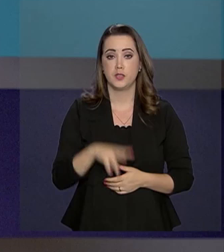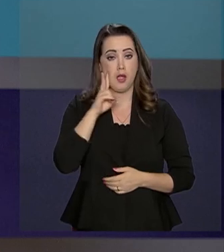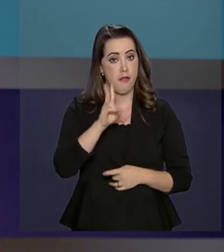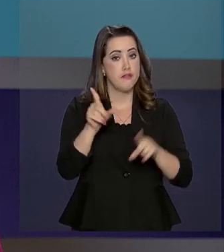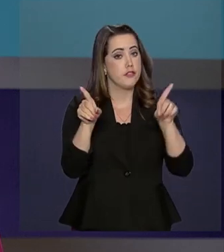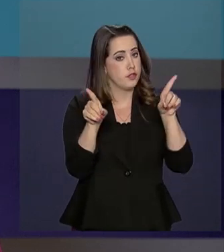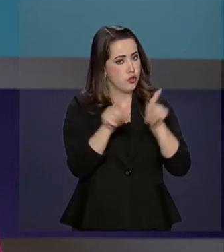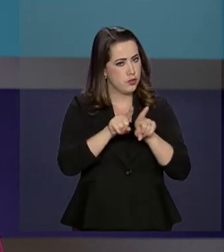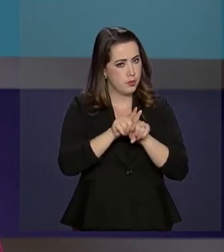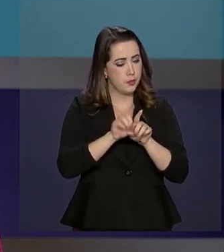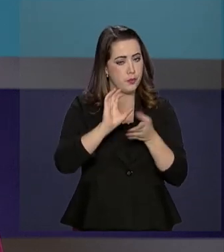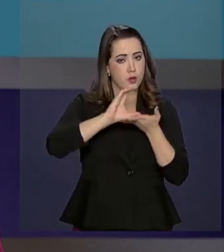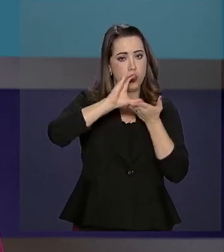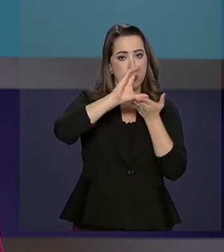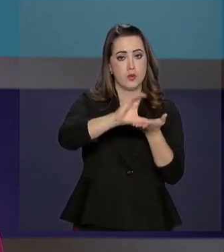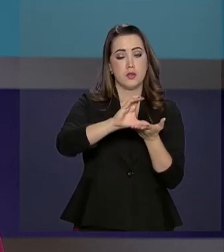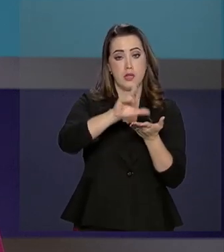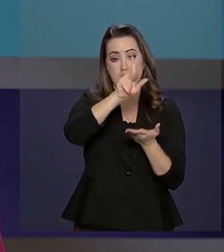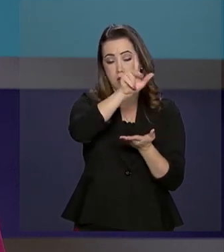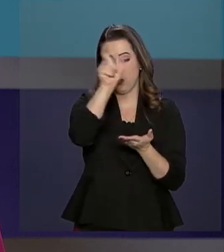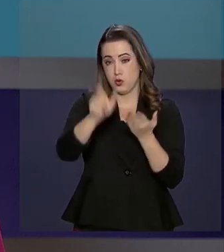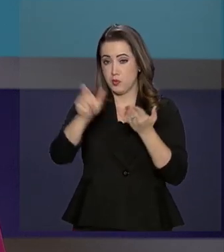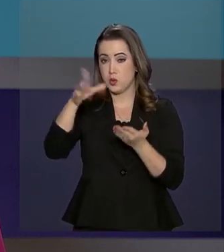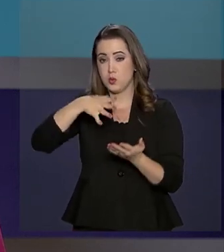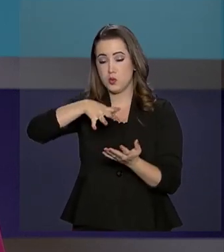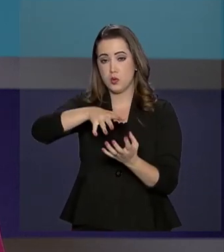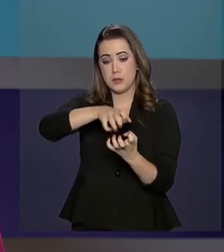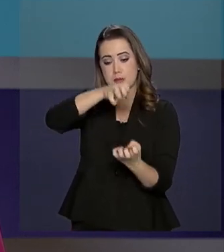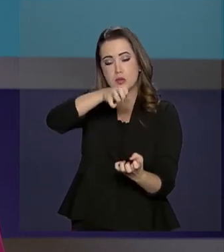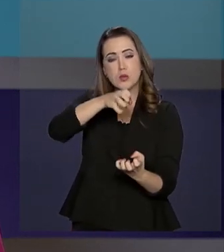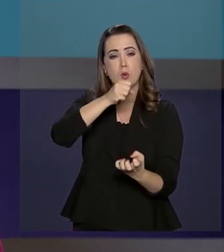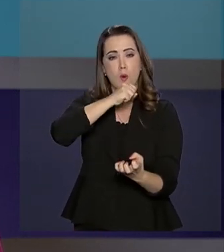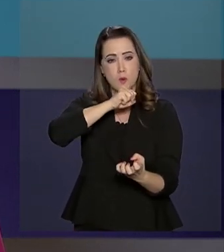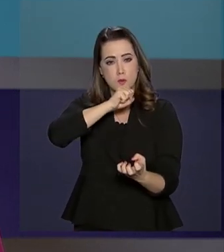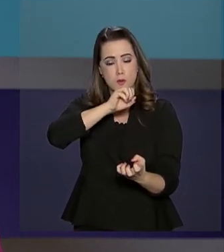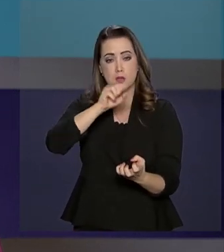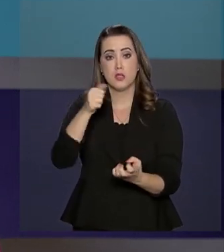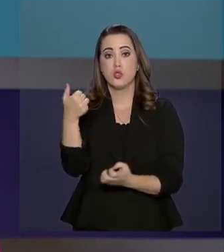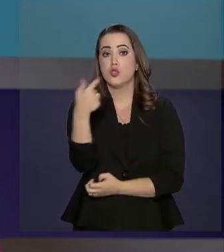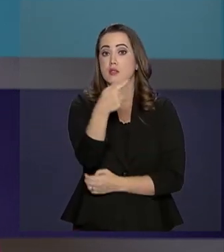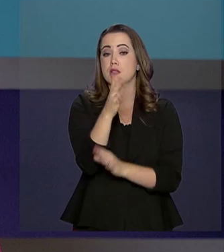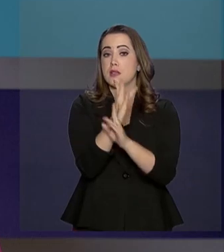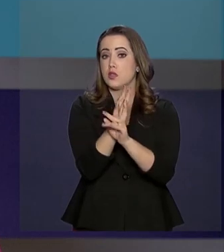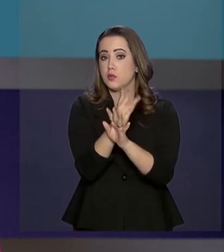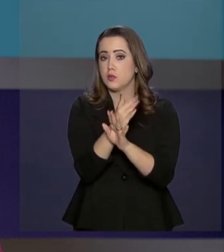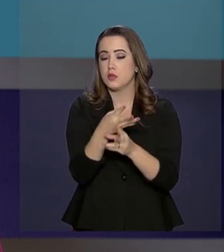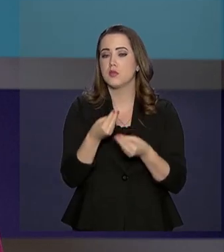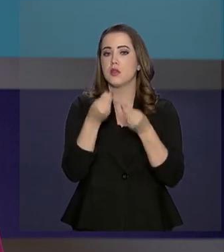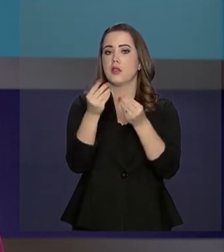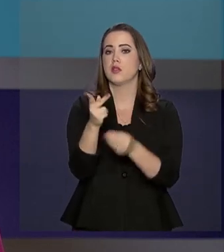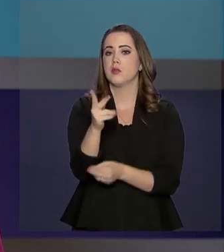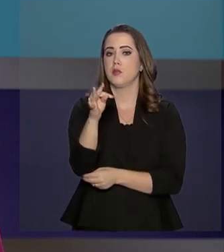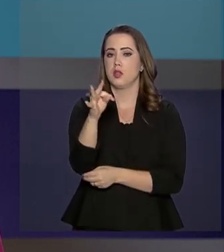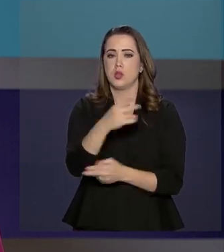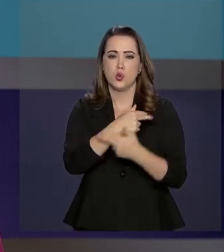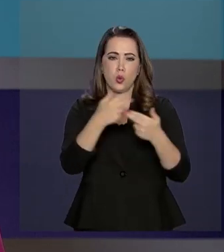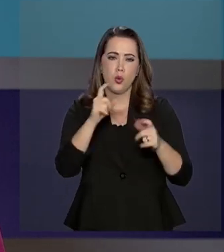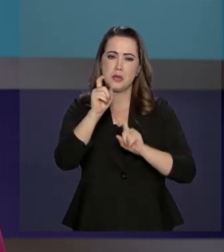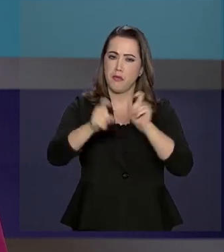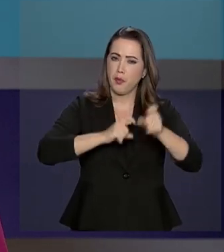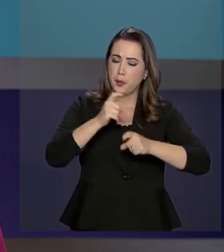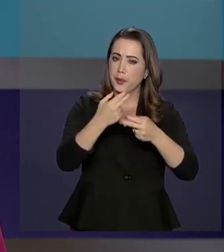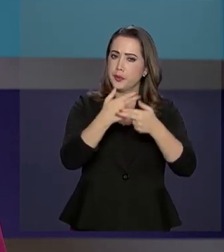veja também, conselhos de idosos de 17 municípios recebem kits com equipamentos de informática, multimídia e